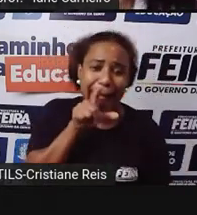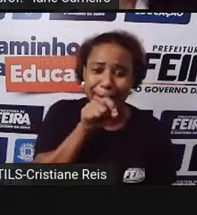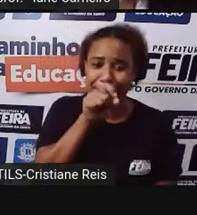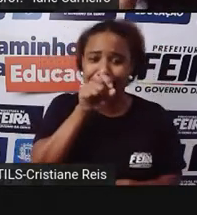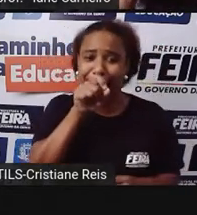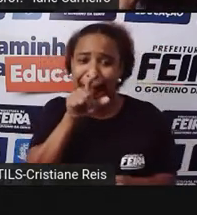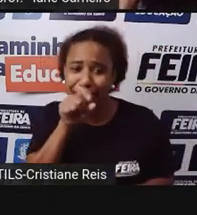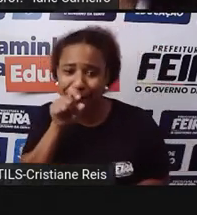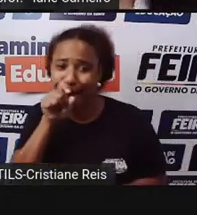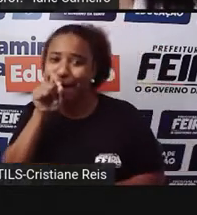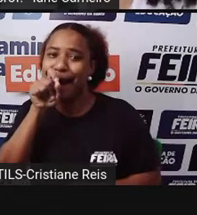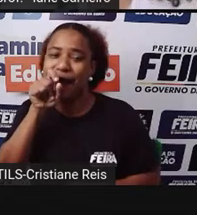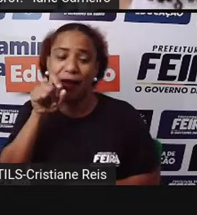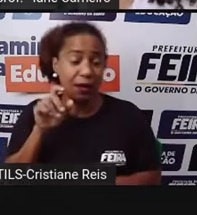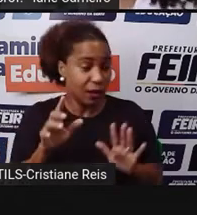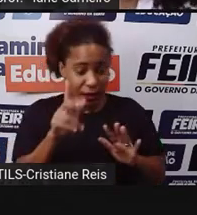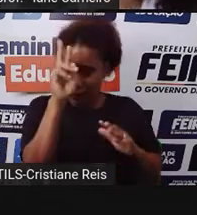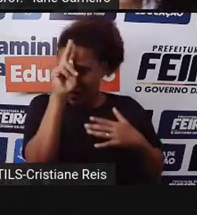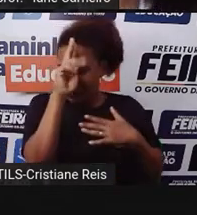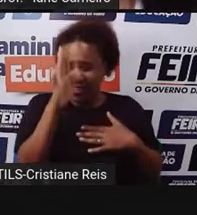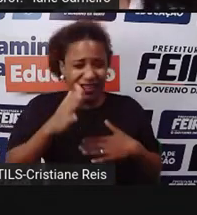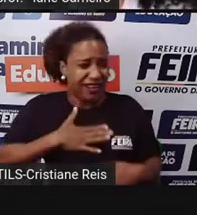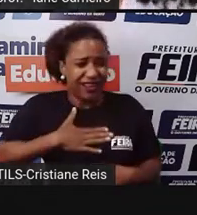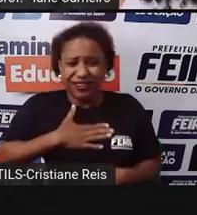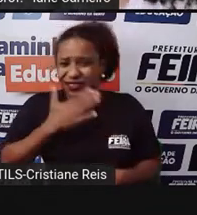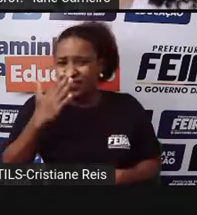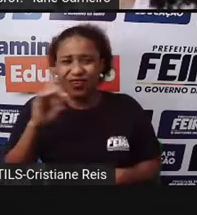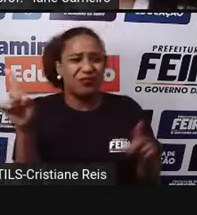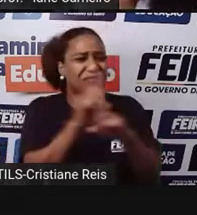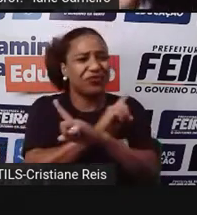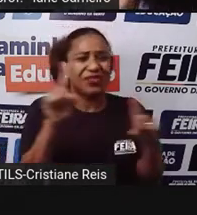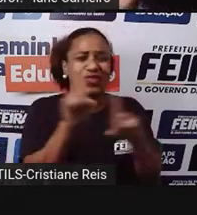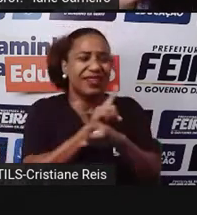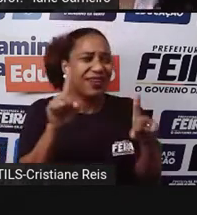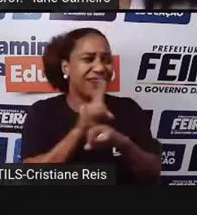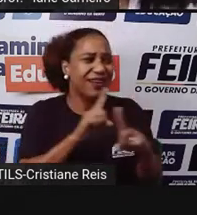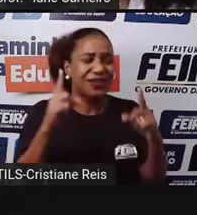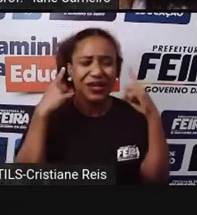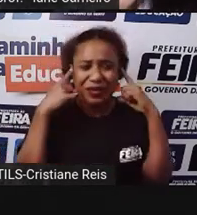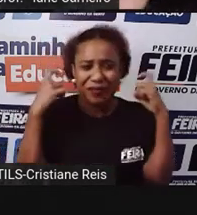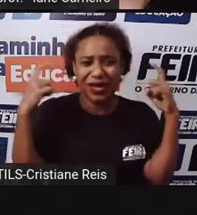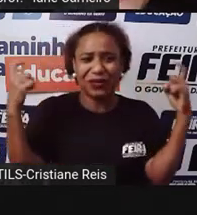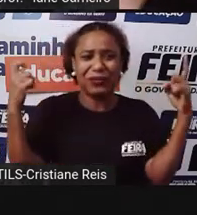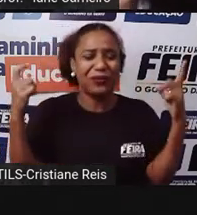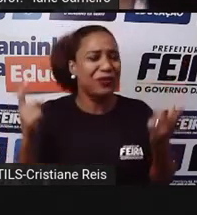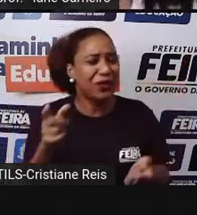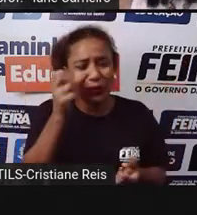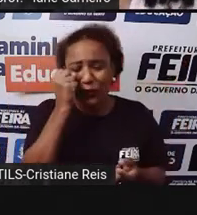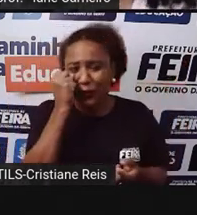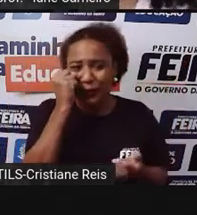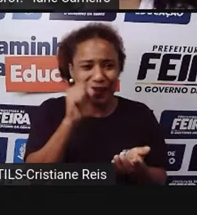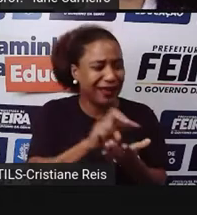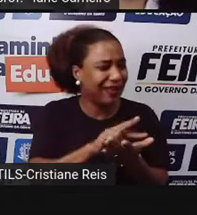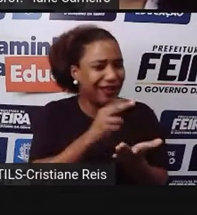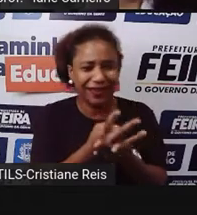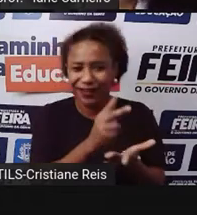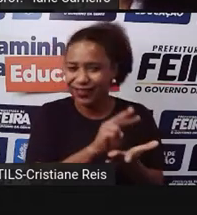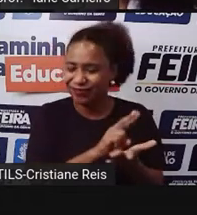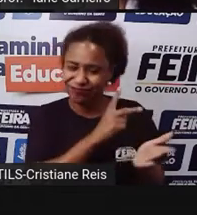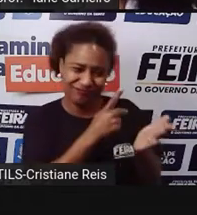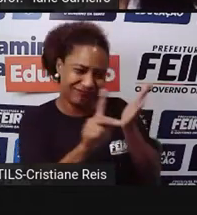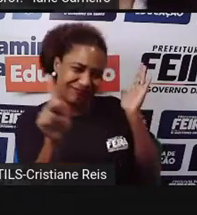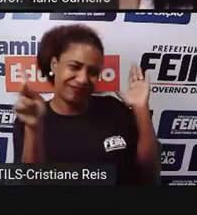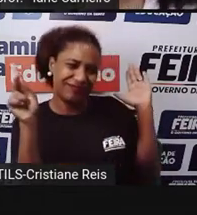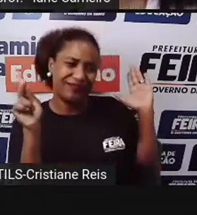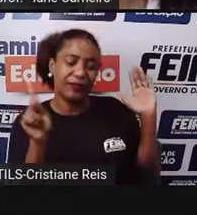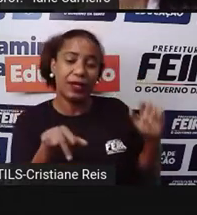Ela levou um susto. Ai não, é muito barulho, não me deixa dormir, sai fora! E